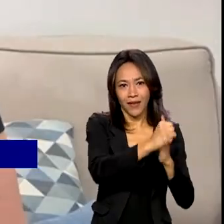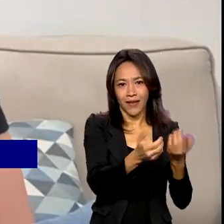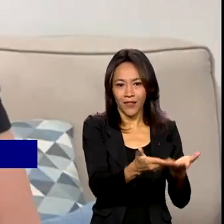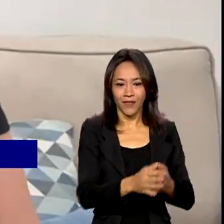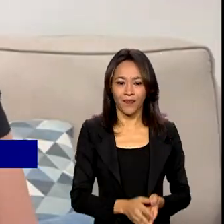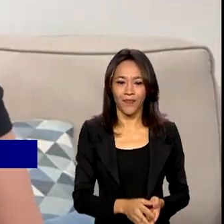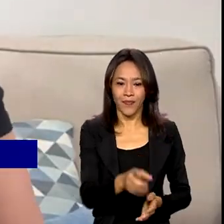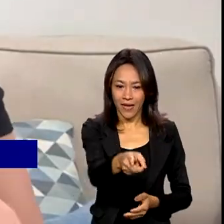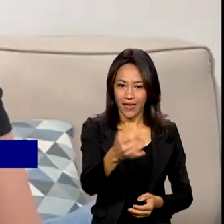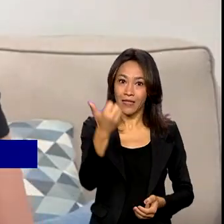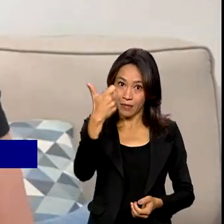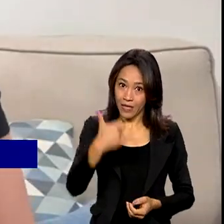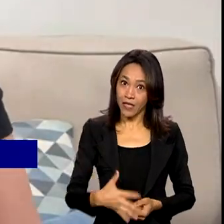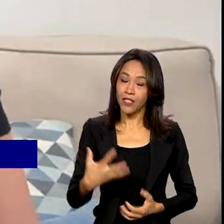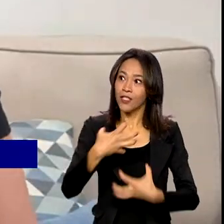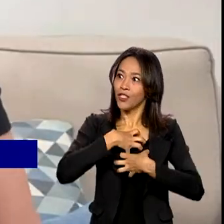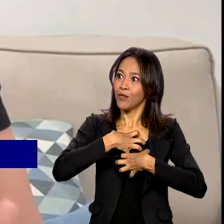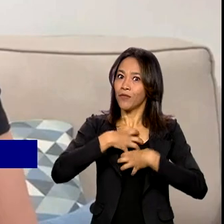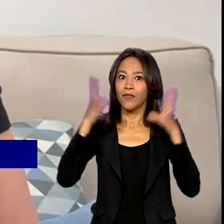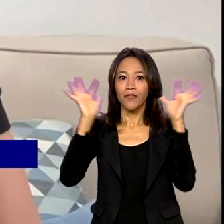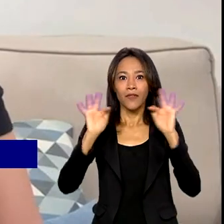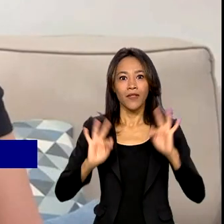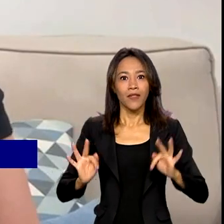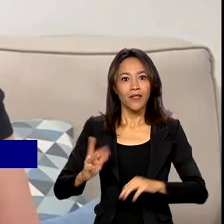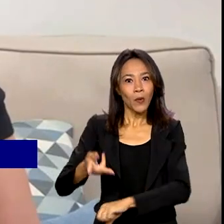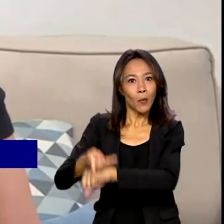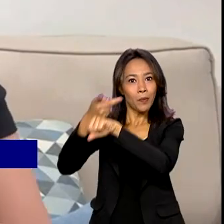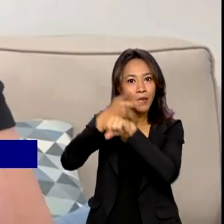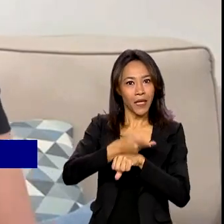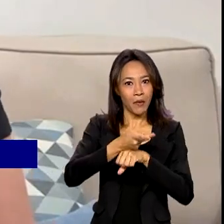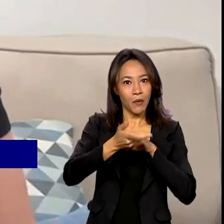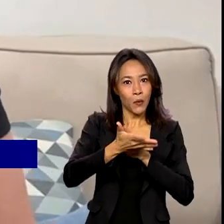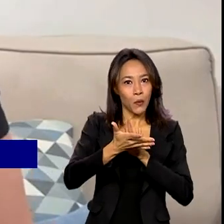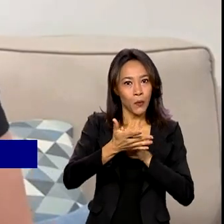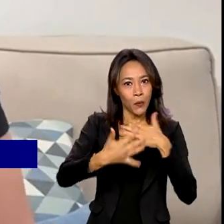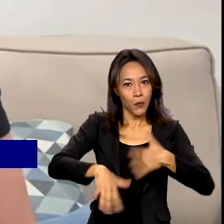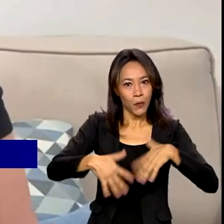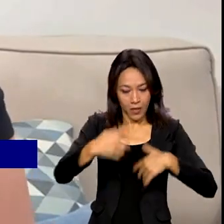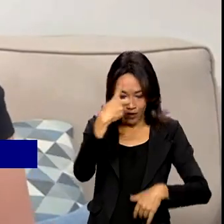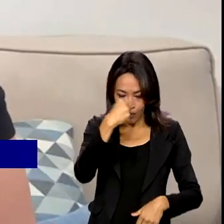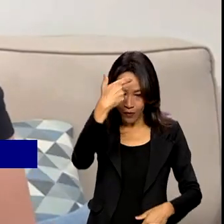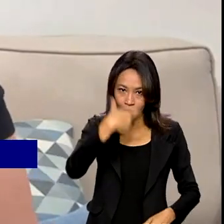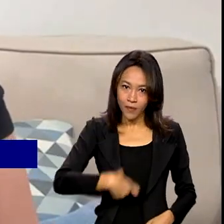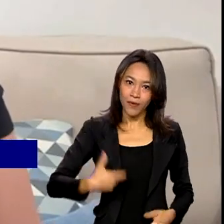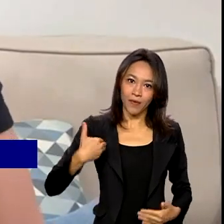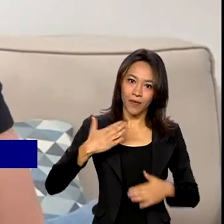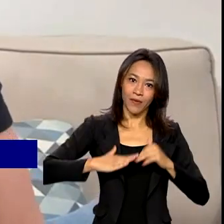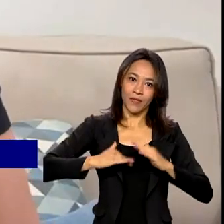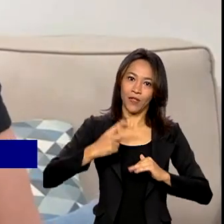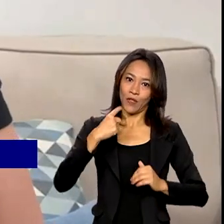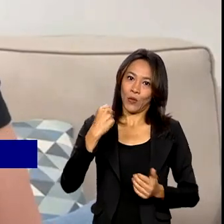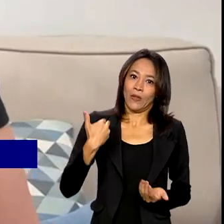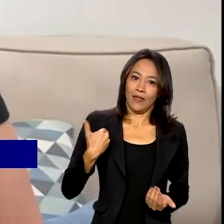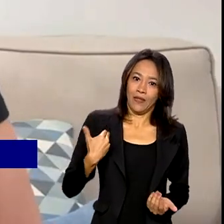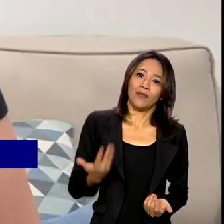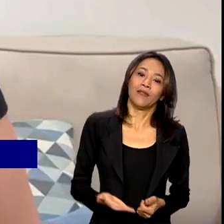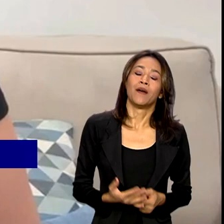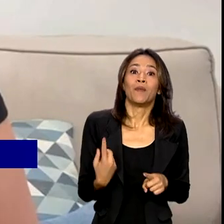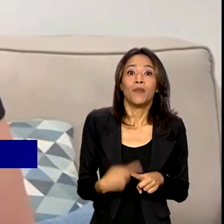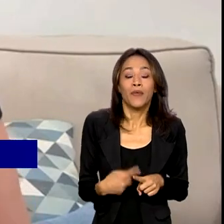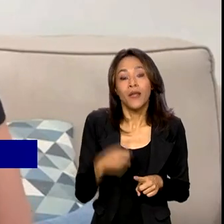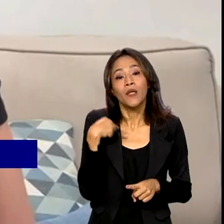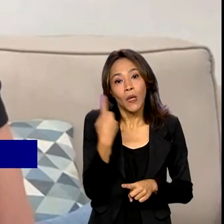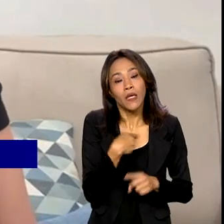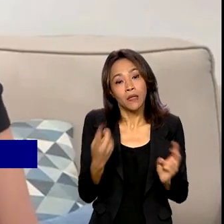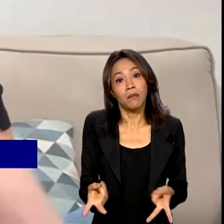ficou muito feliz com a indicação do prêmio e também de depois ter sido escolhido por esse prêmio, nessa categoria Imprensa, porque a gente